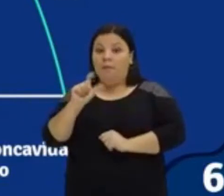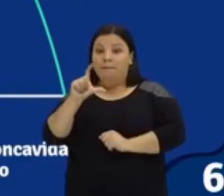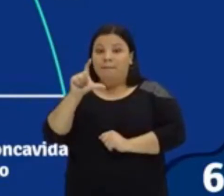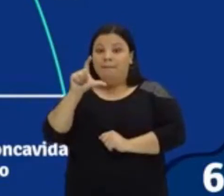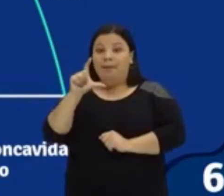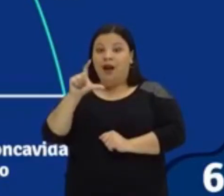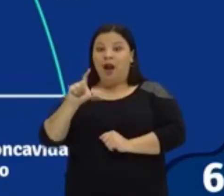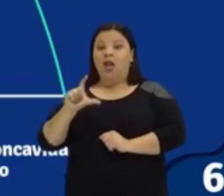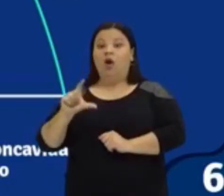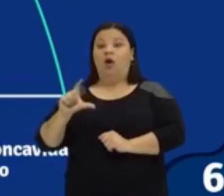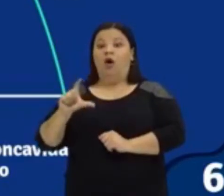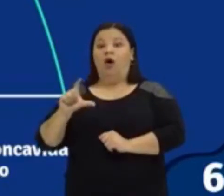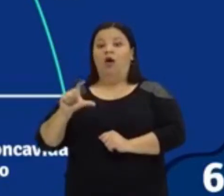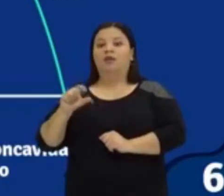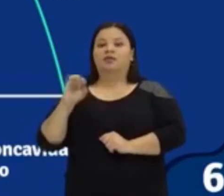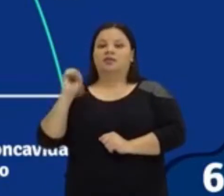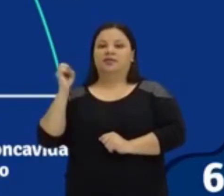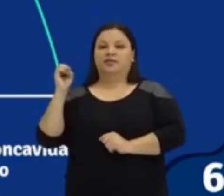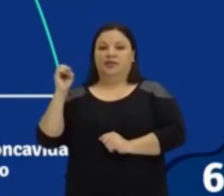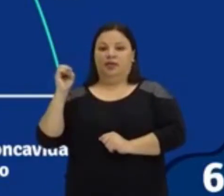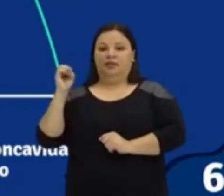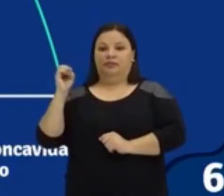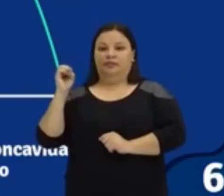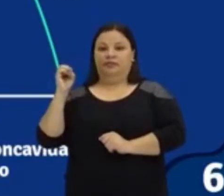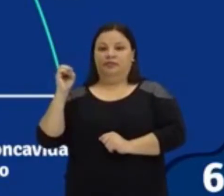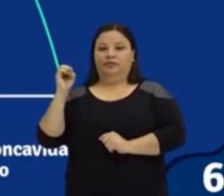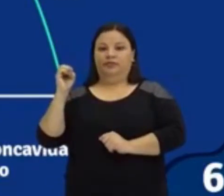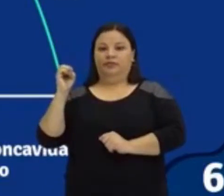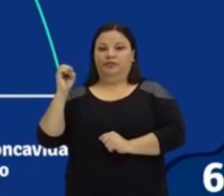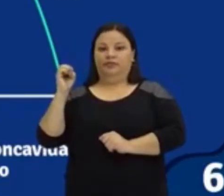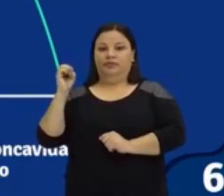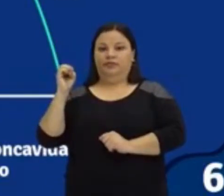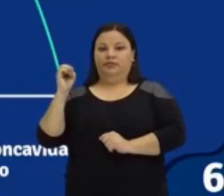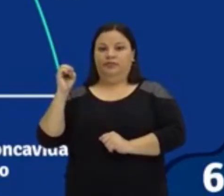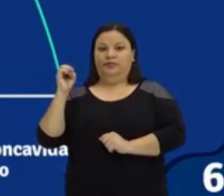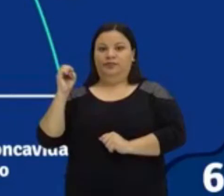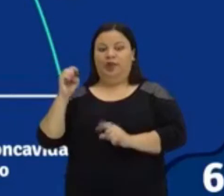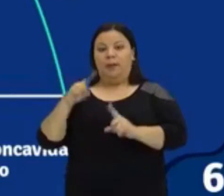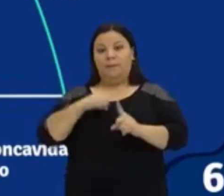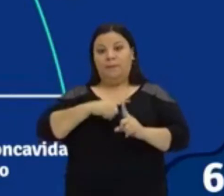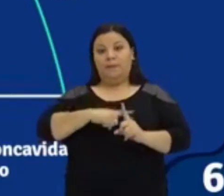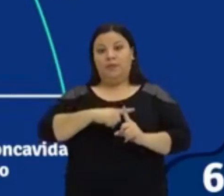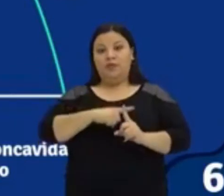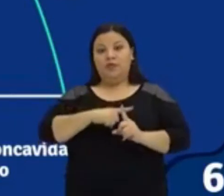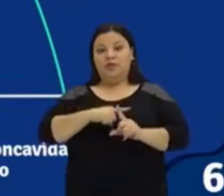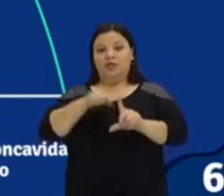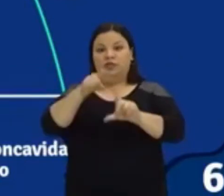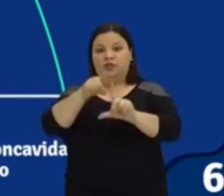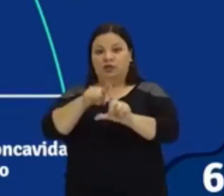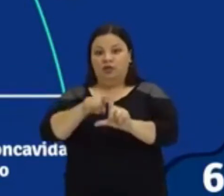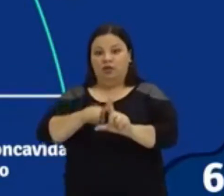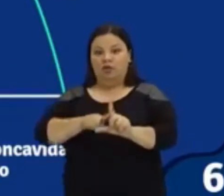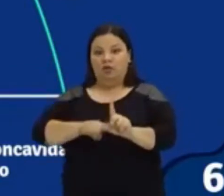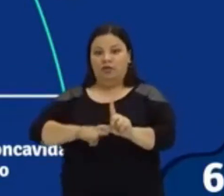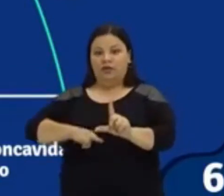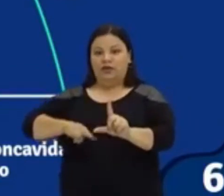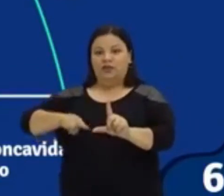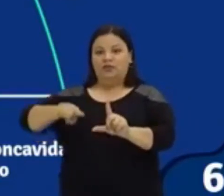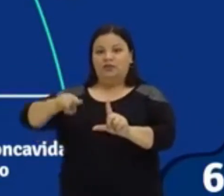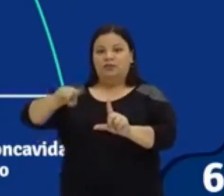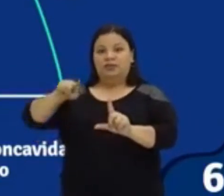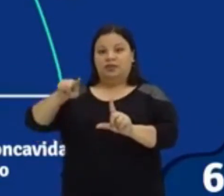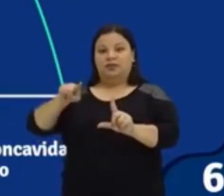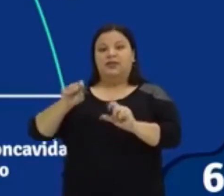Então, toda vez, o coeficiente a é positivo, concavidade para cima. Se caso esse